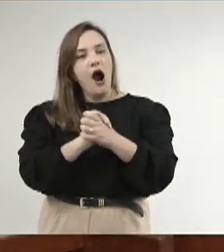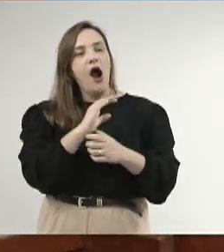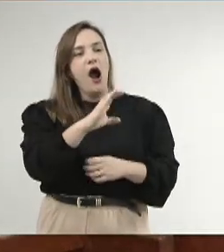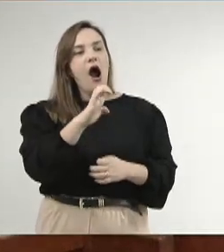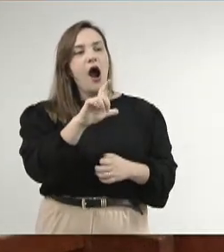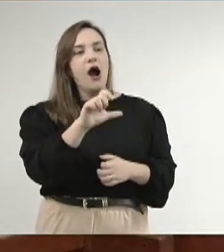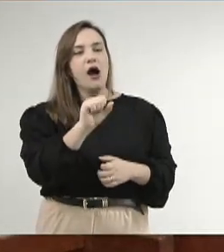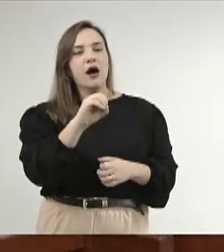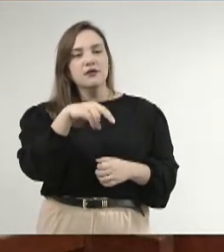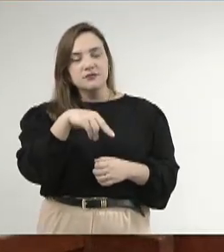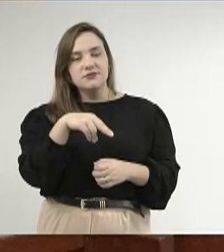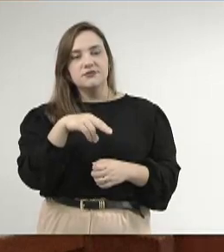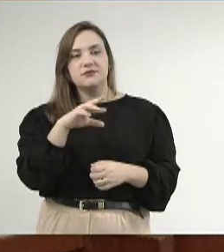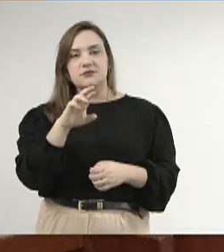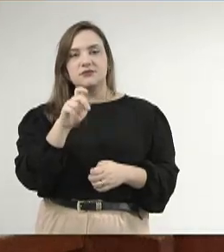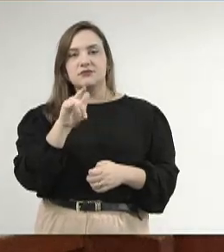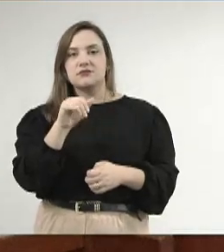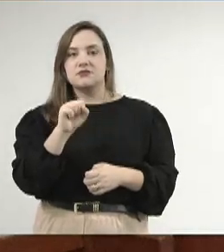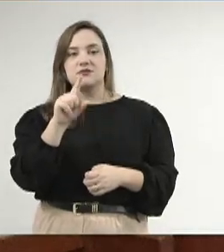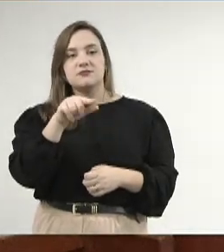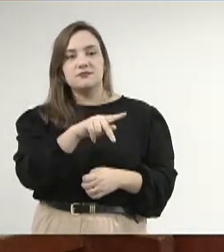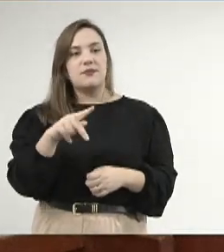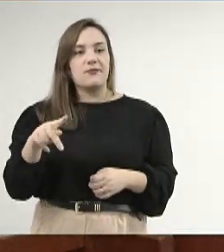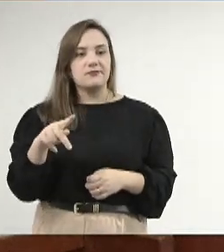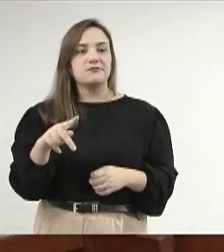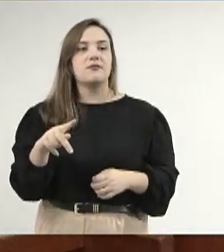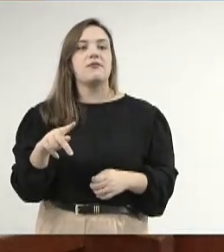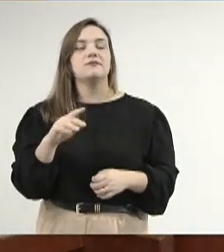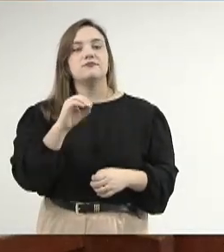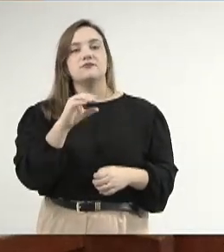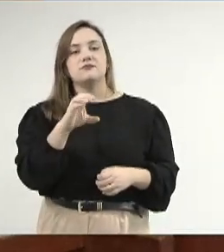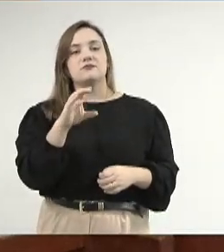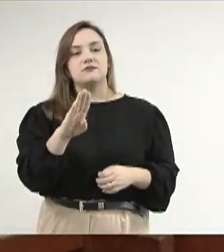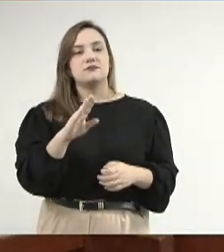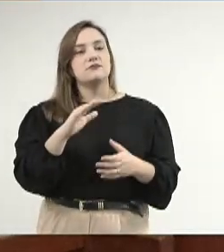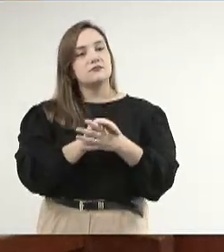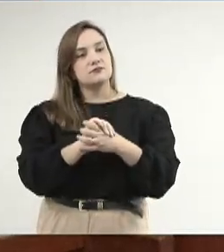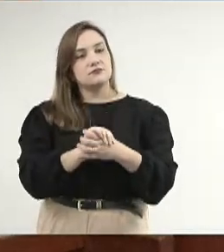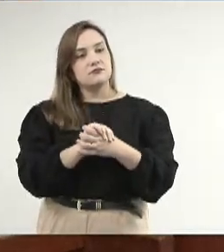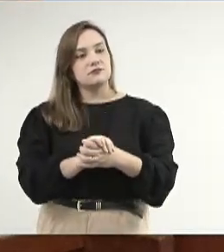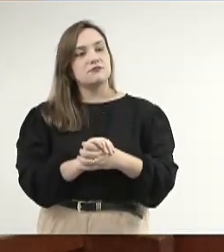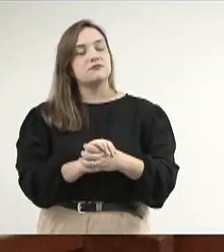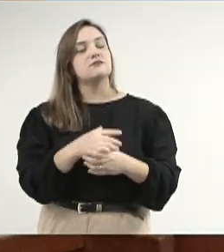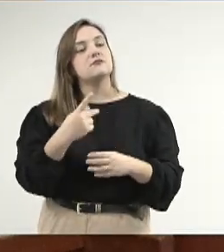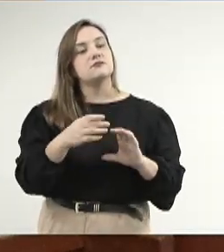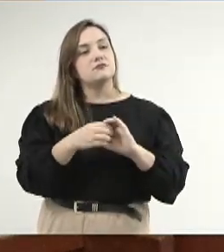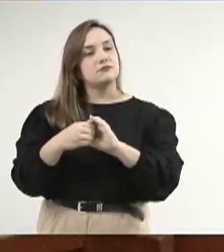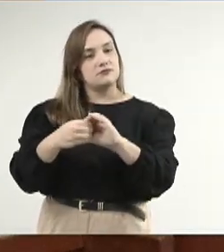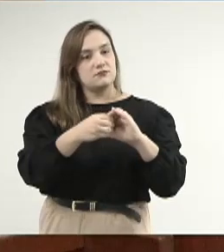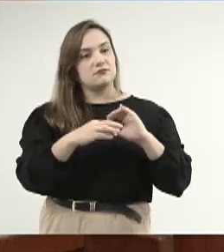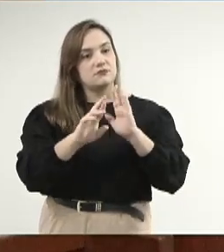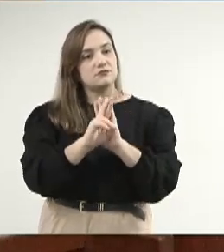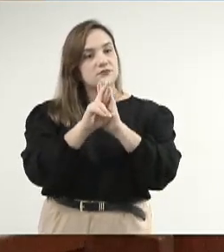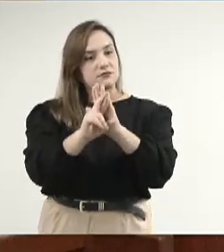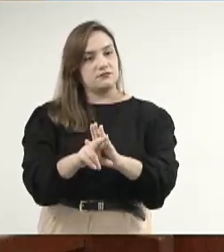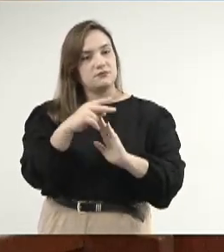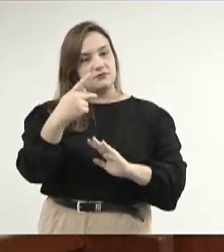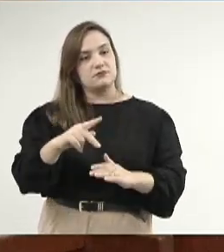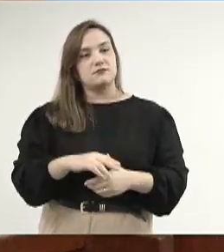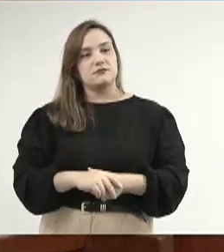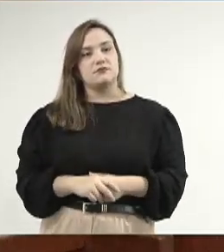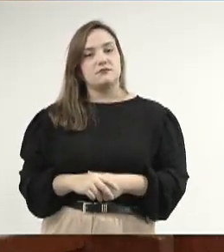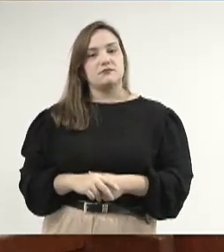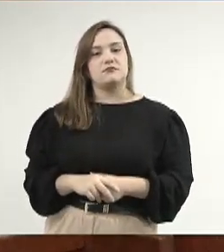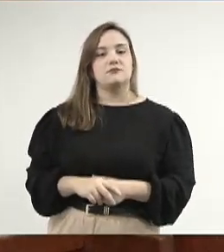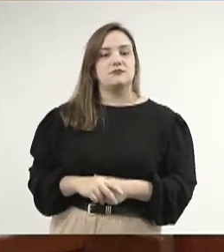Regis, meu querido presidente da UCB, parabéns toda a diretoria, todo o cooperativismo aqui hoje representado por vossas senhorias,